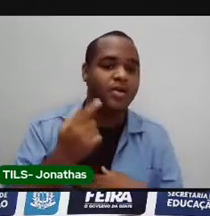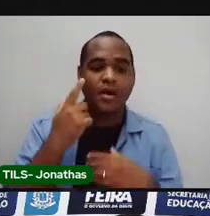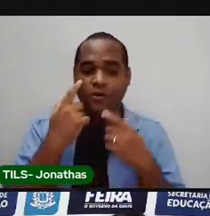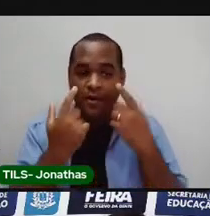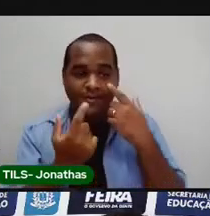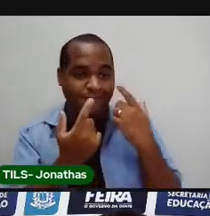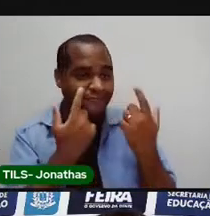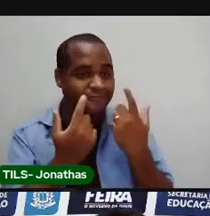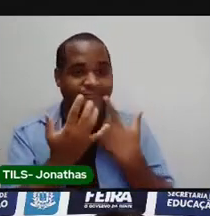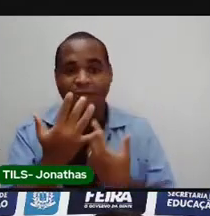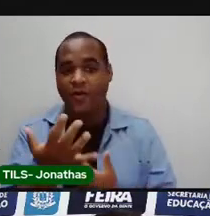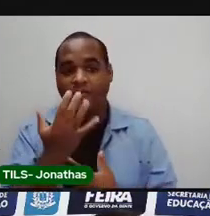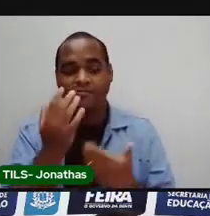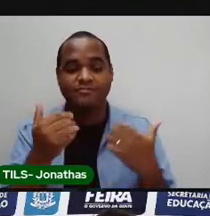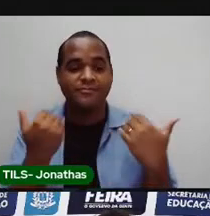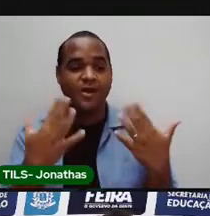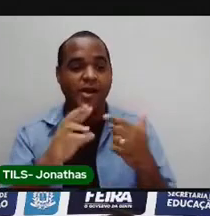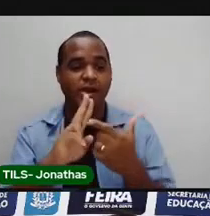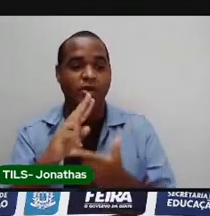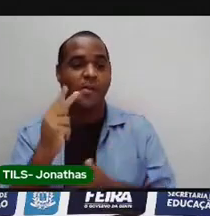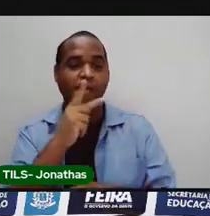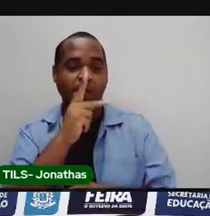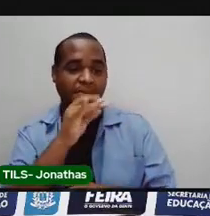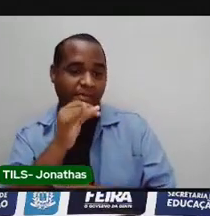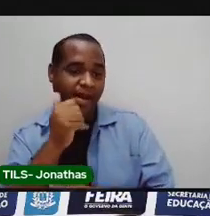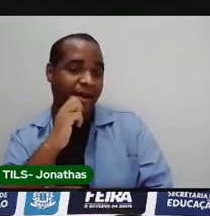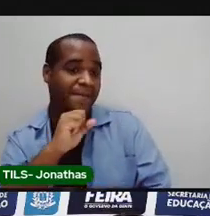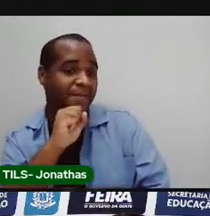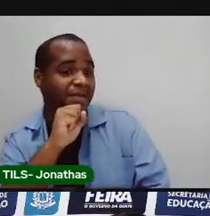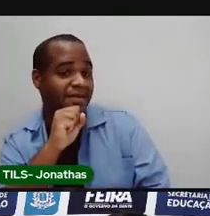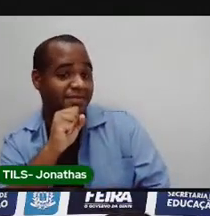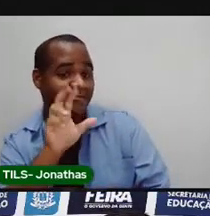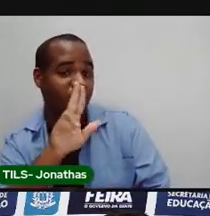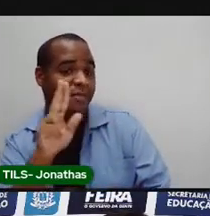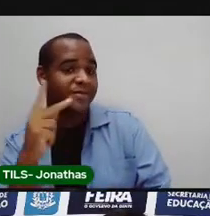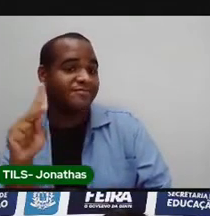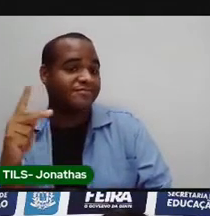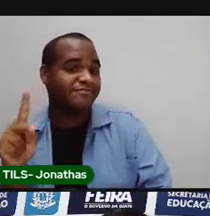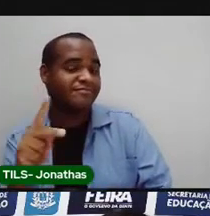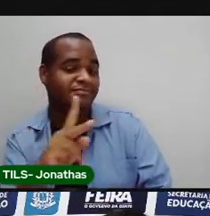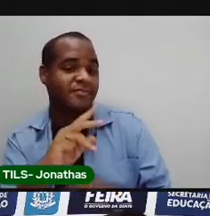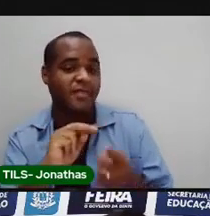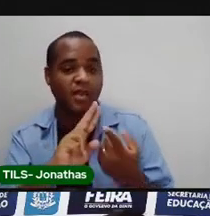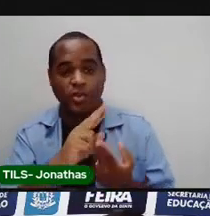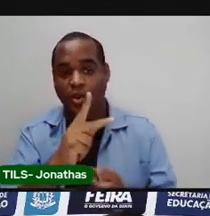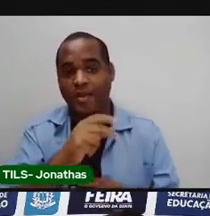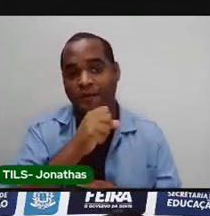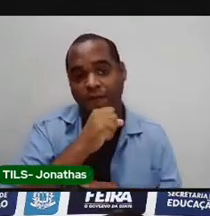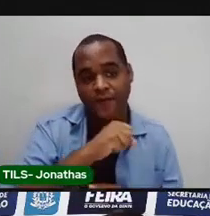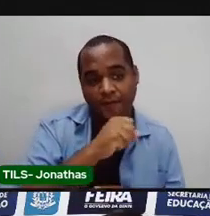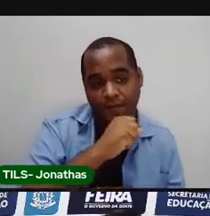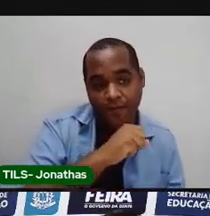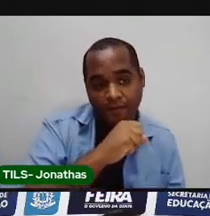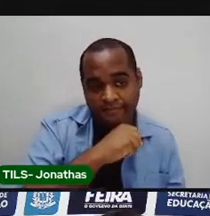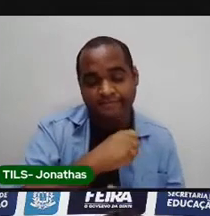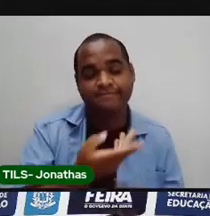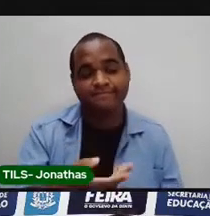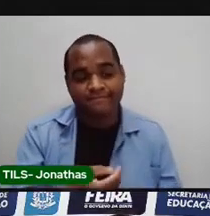olhos. O nome do pai e da mãe, até o nome dos avós.